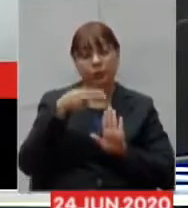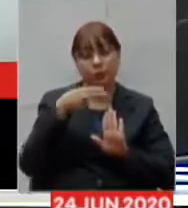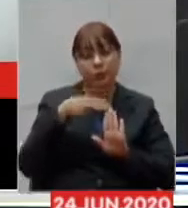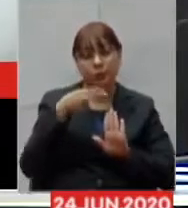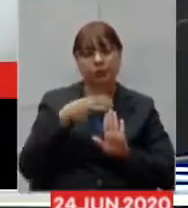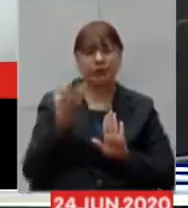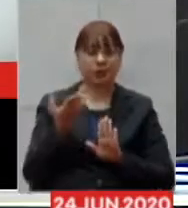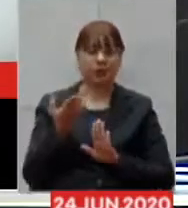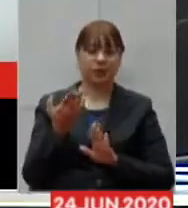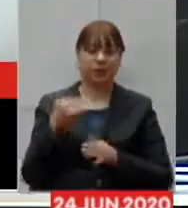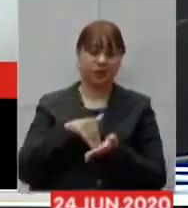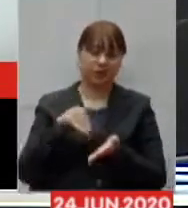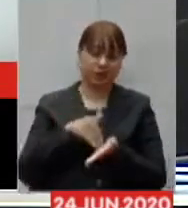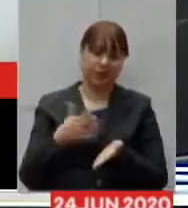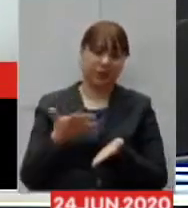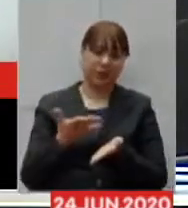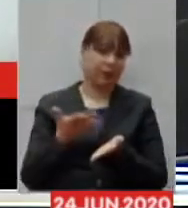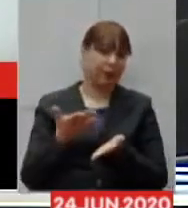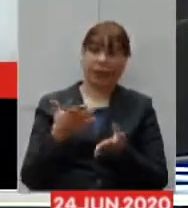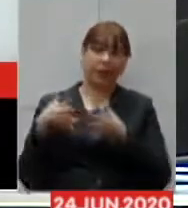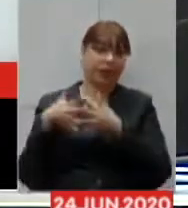que o hospital use o dinheiro